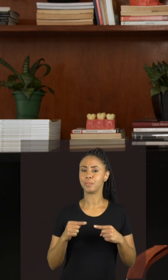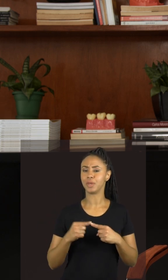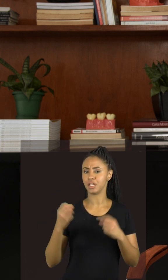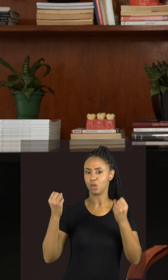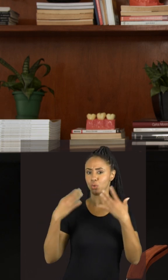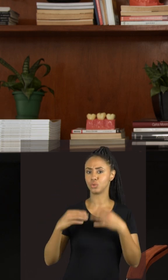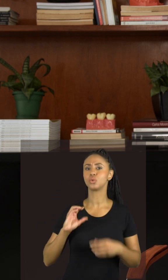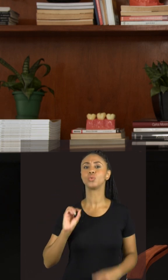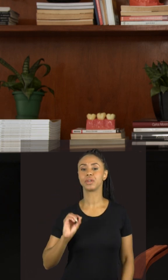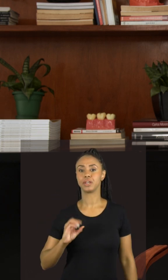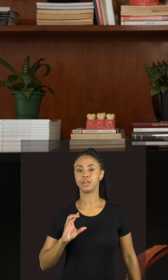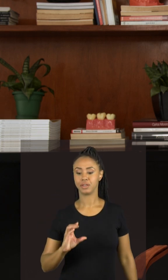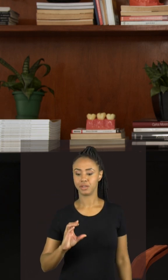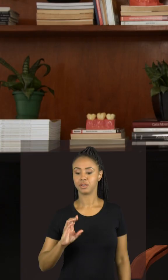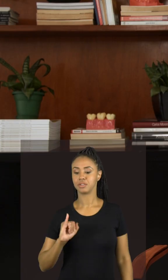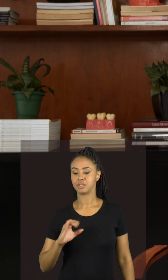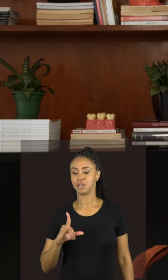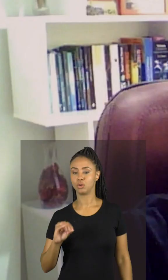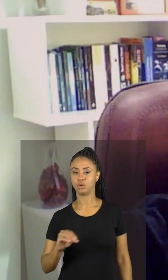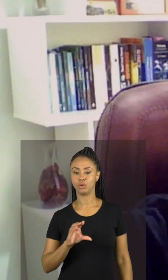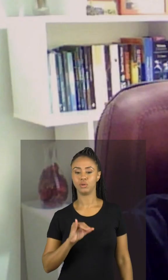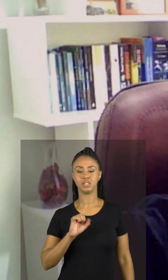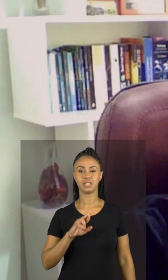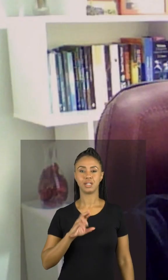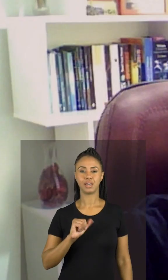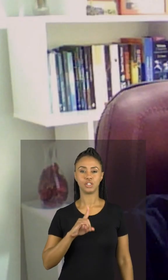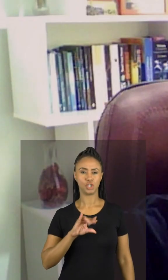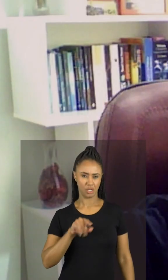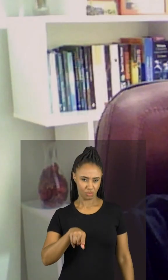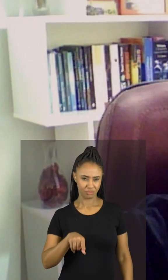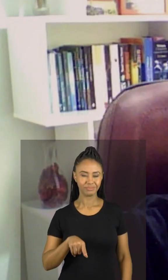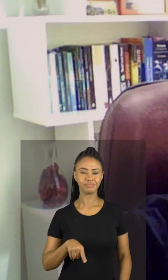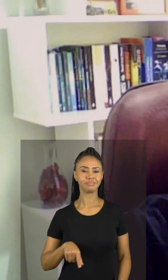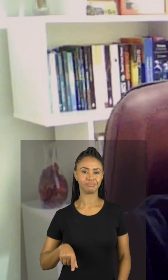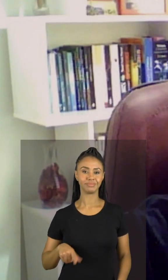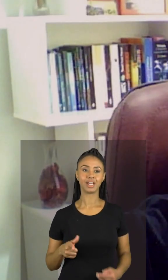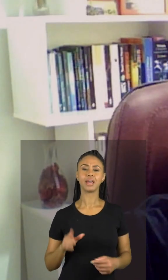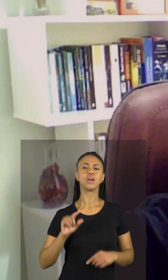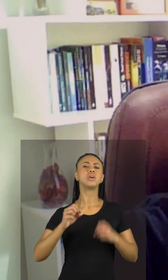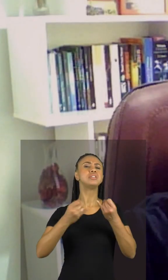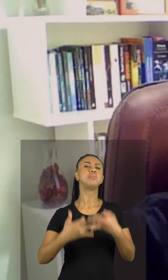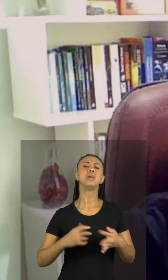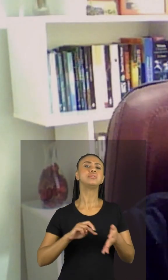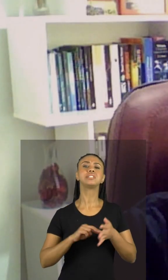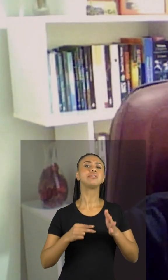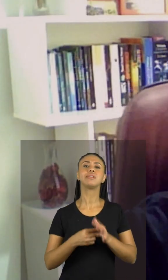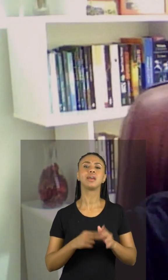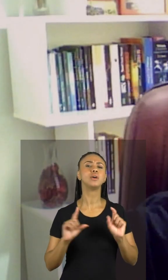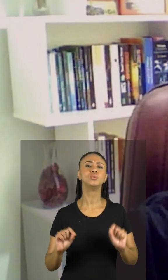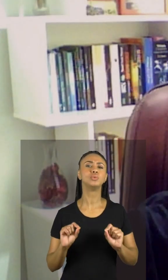da luz, que é o ciclo circadiano. Você poderia explicar para a gente o que significa esse